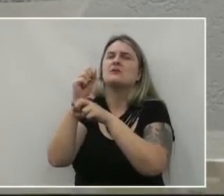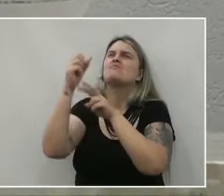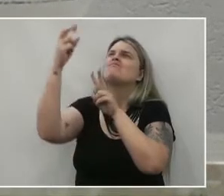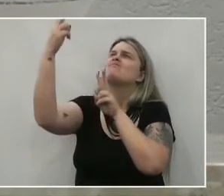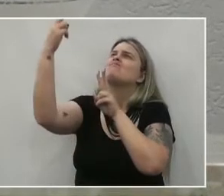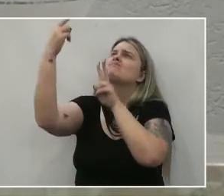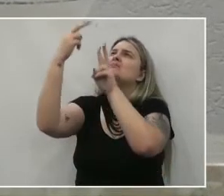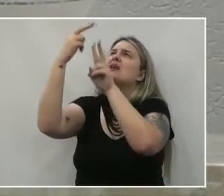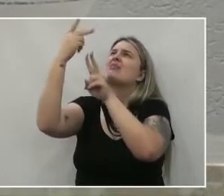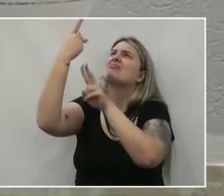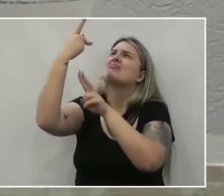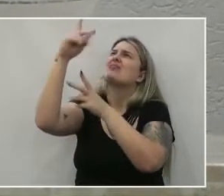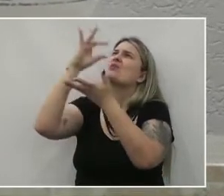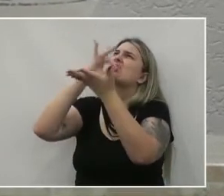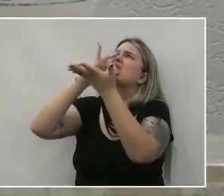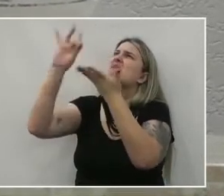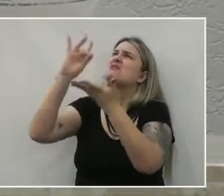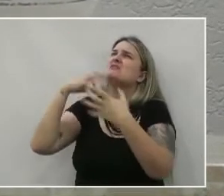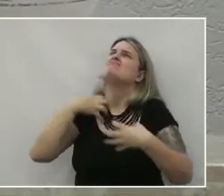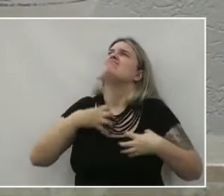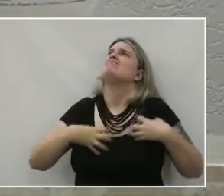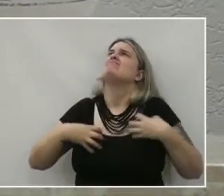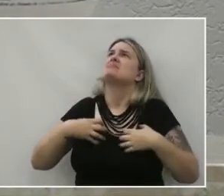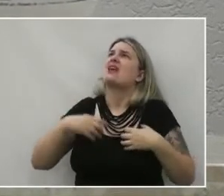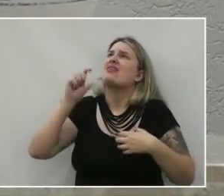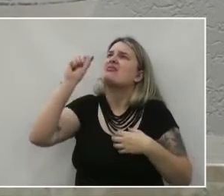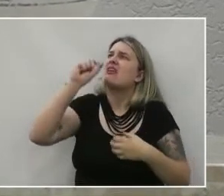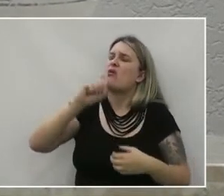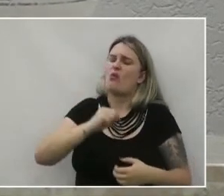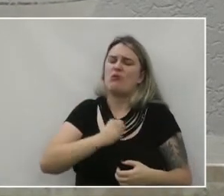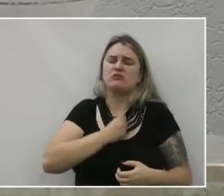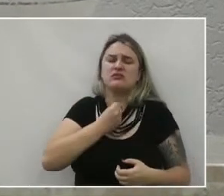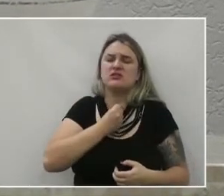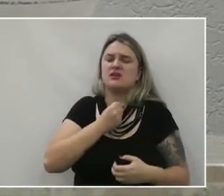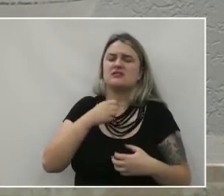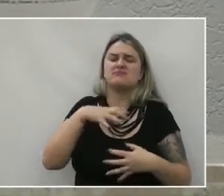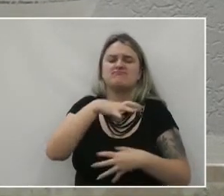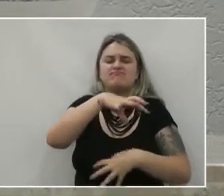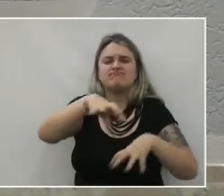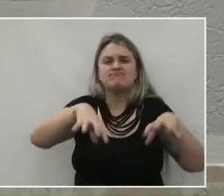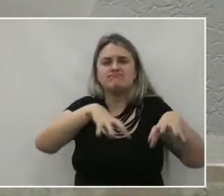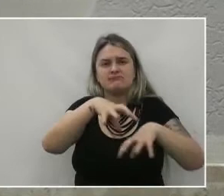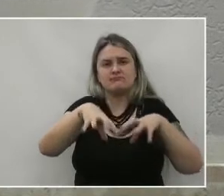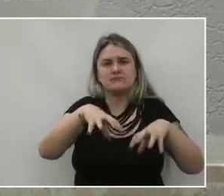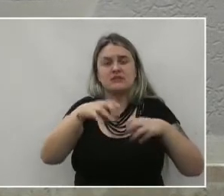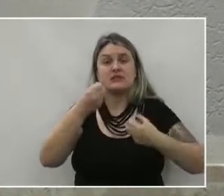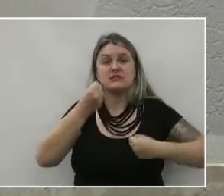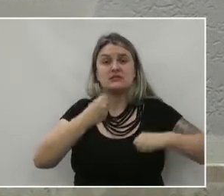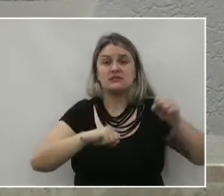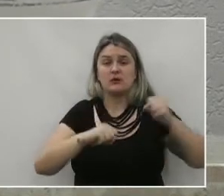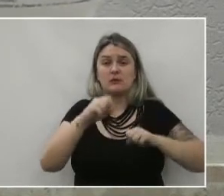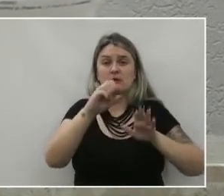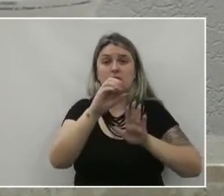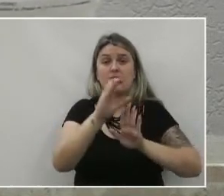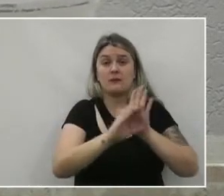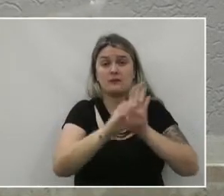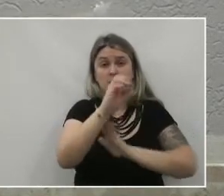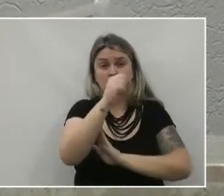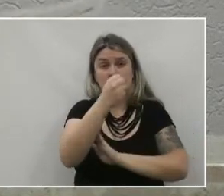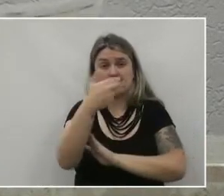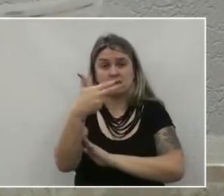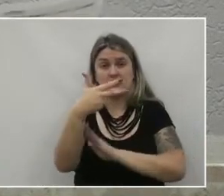os teus inimigos se agitam E aqueles que te odeiam estão se revoltando Salmos capítulo 83,